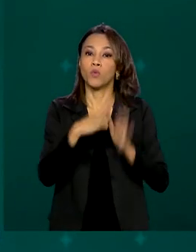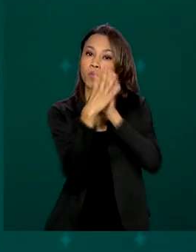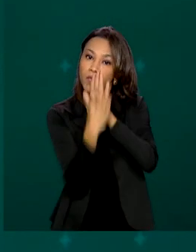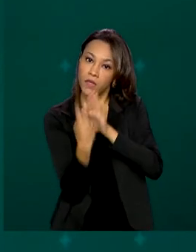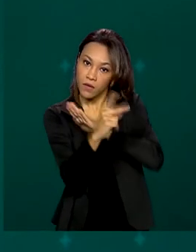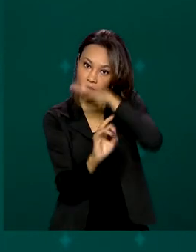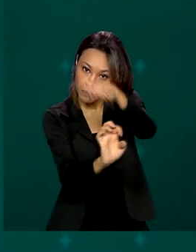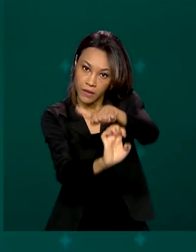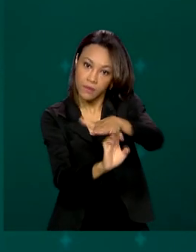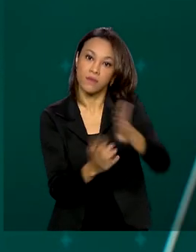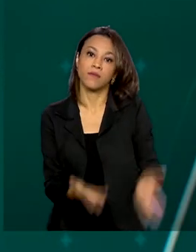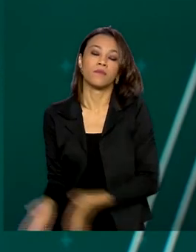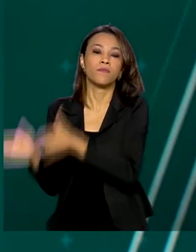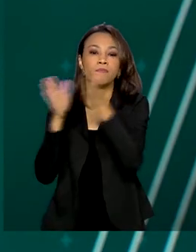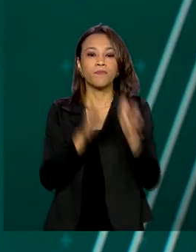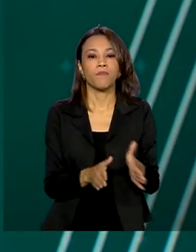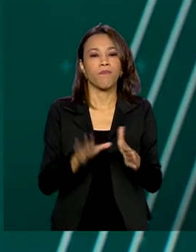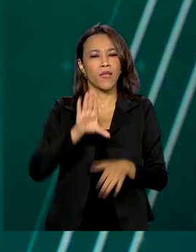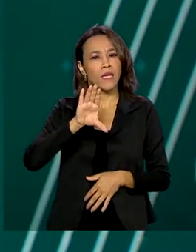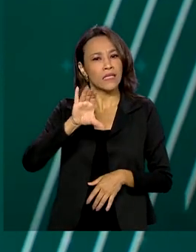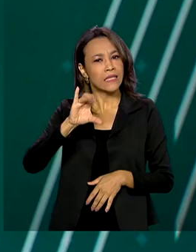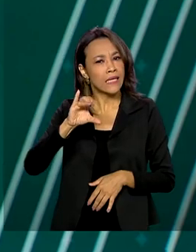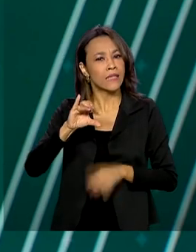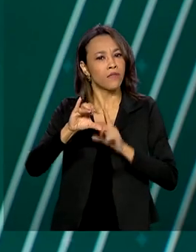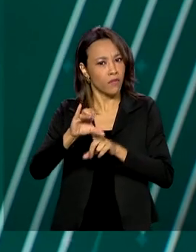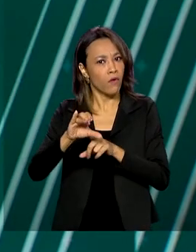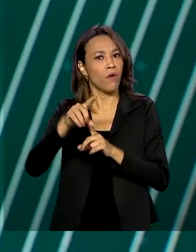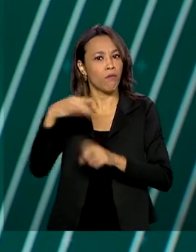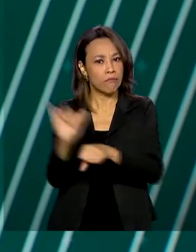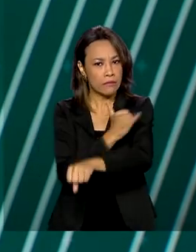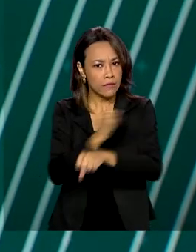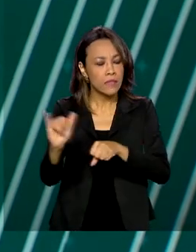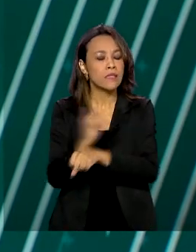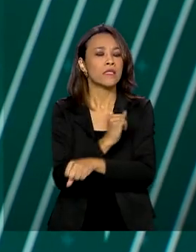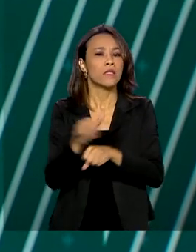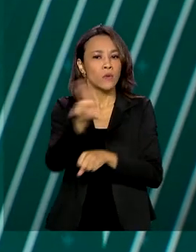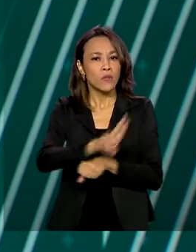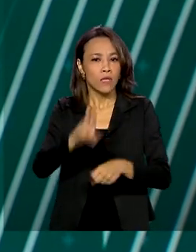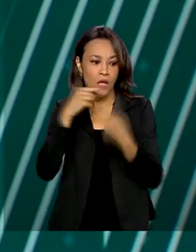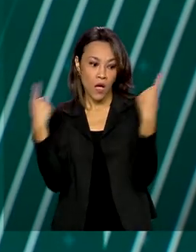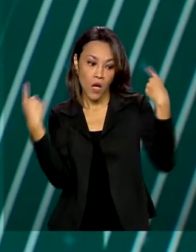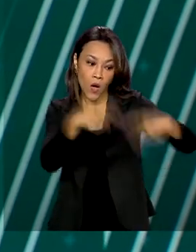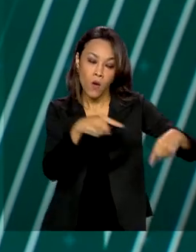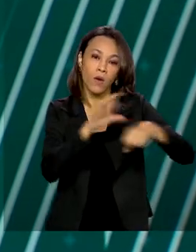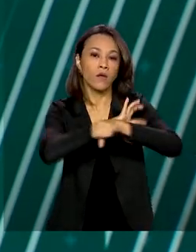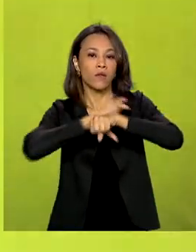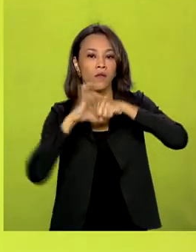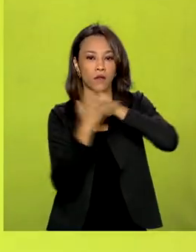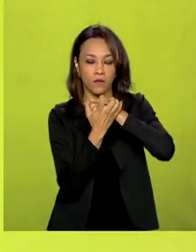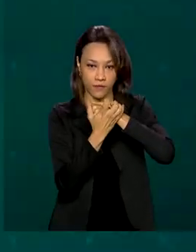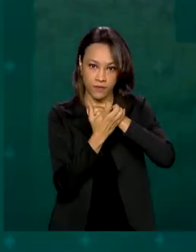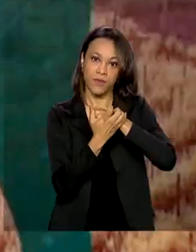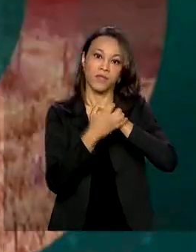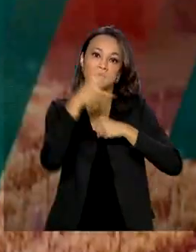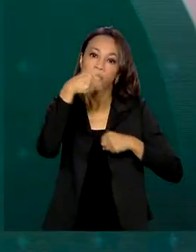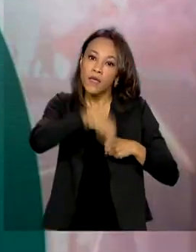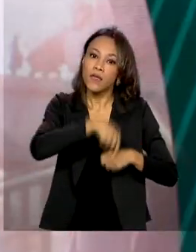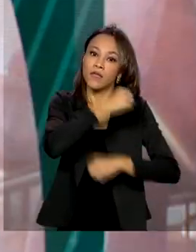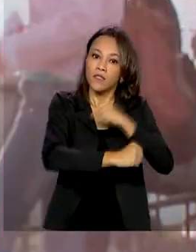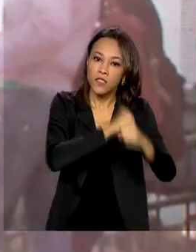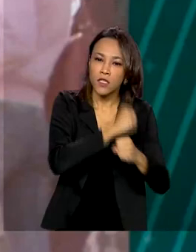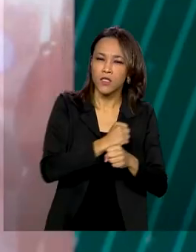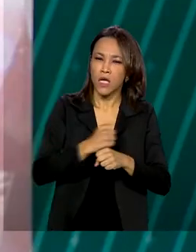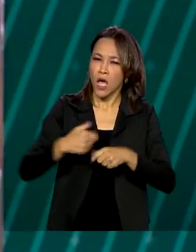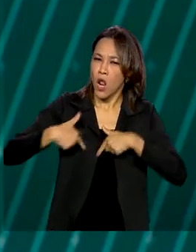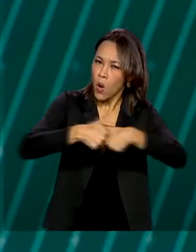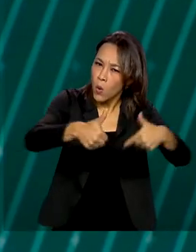A ciência foi uma das principais armas de combate à Covid-19 este ano. Para fortalecer a luta contra a